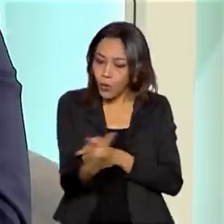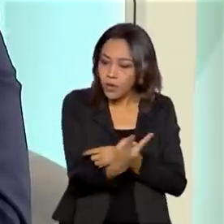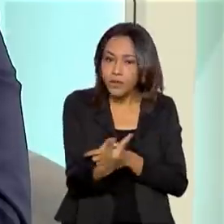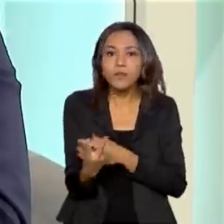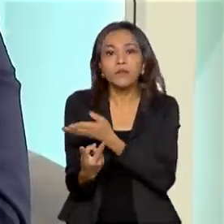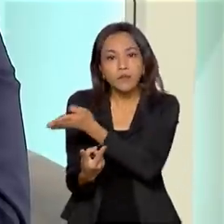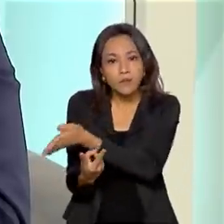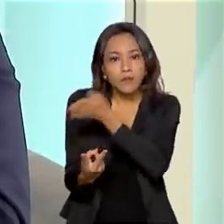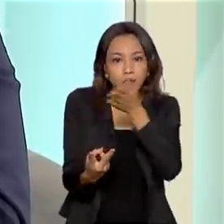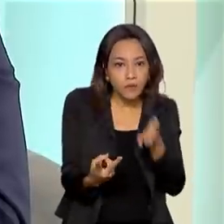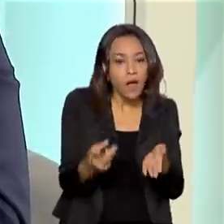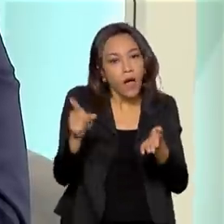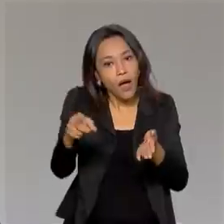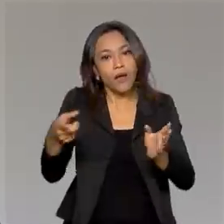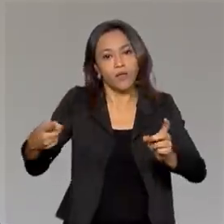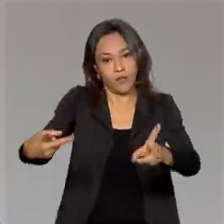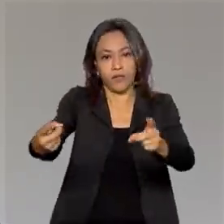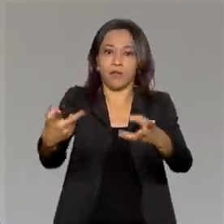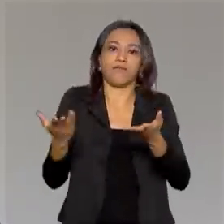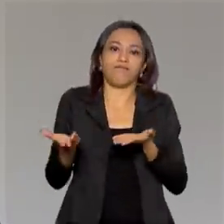uma atividade comercial.